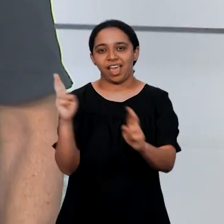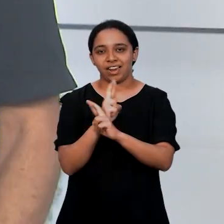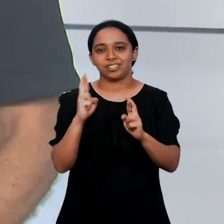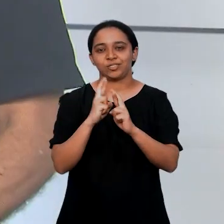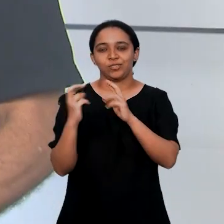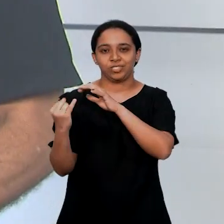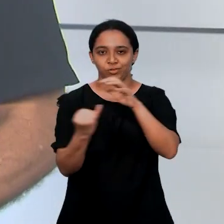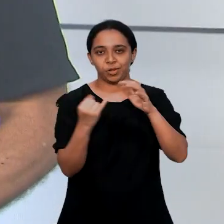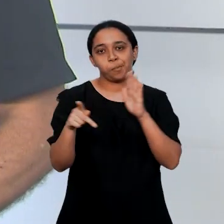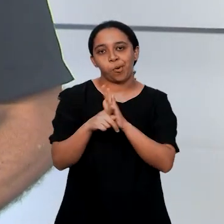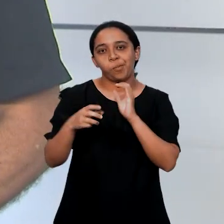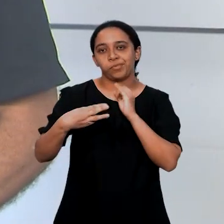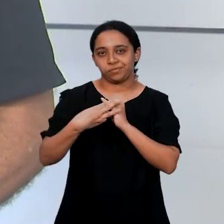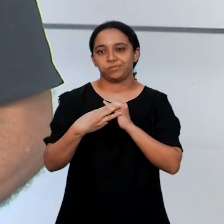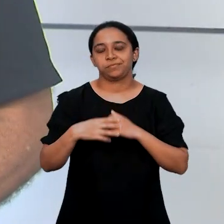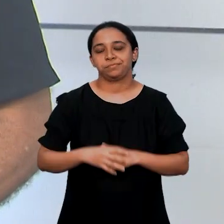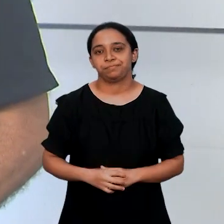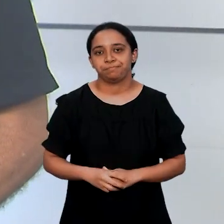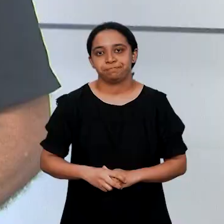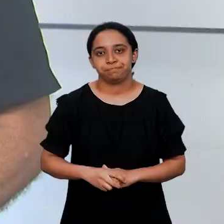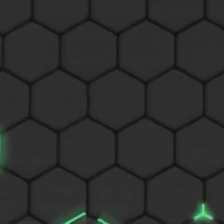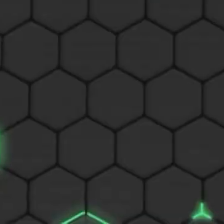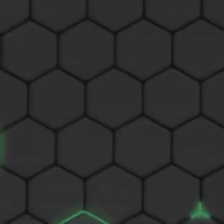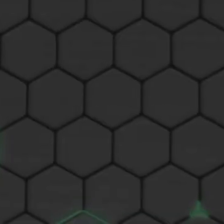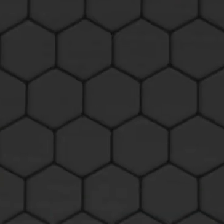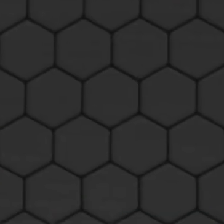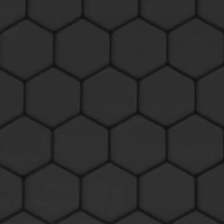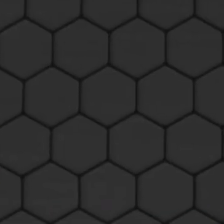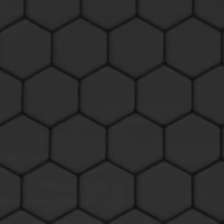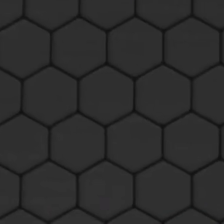Diretoria de Relações Internacionais do IFMA.